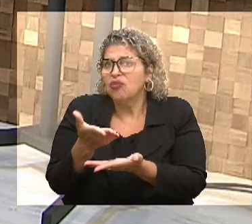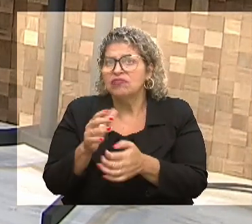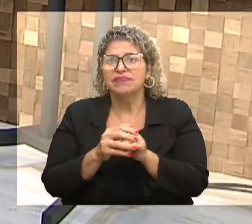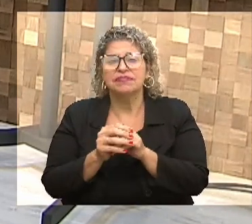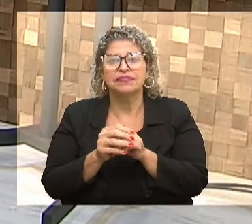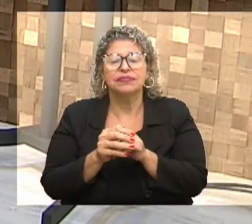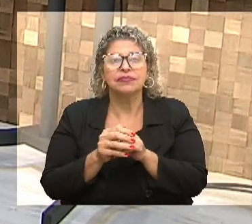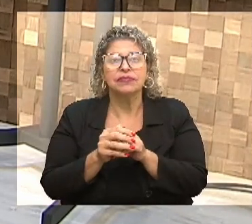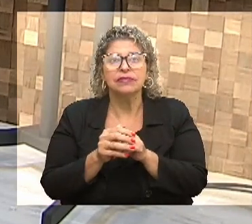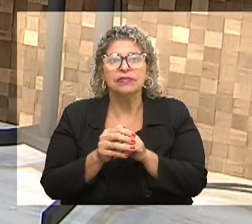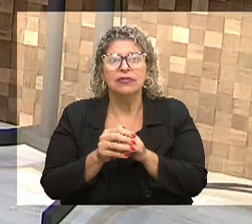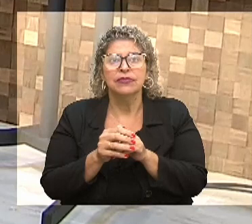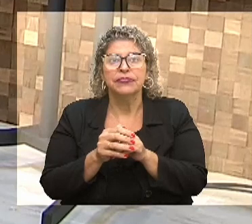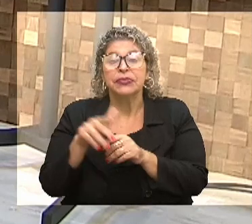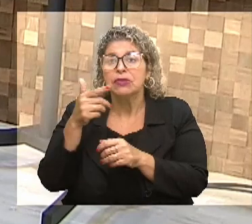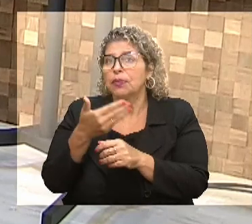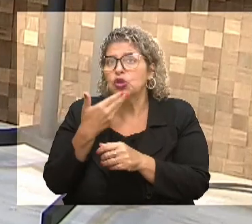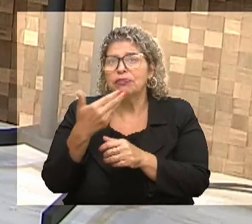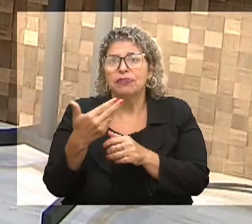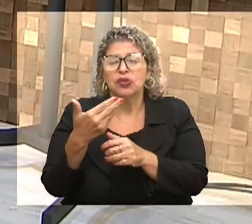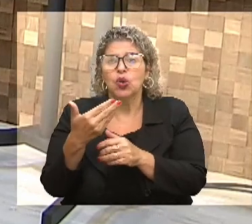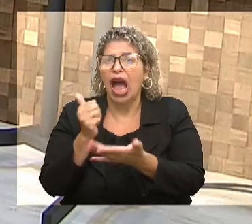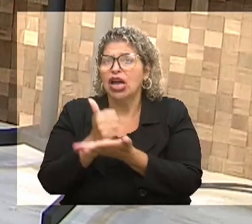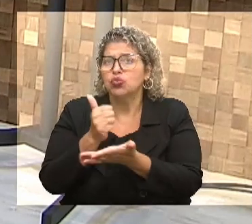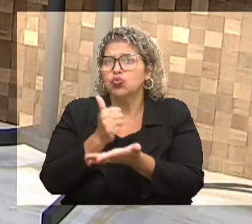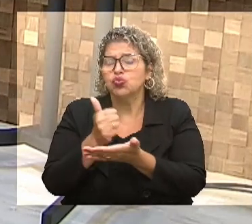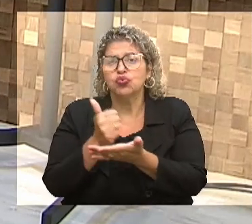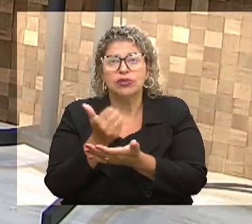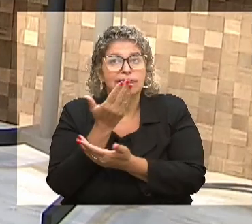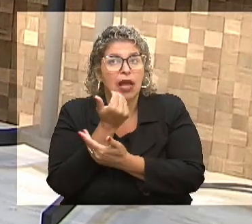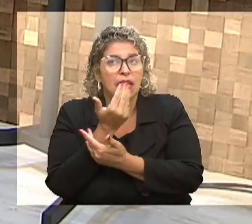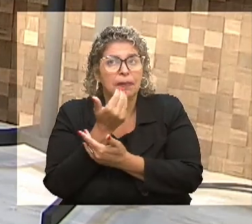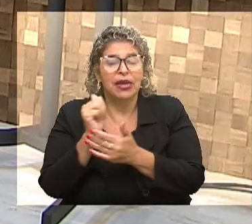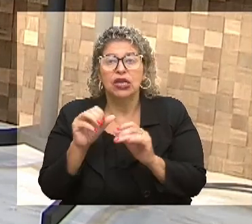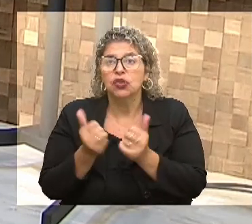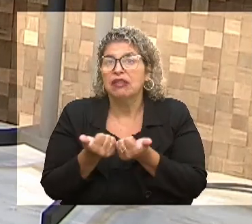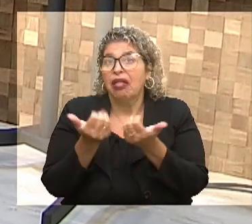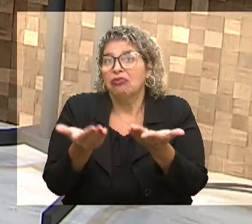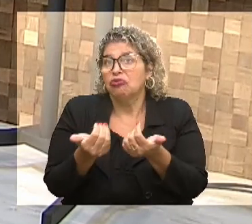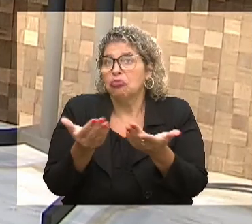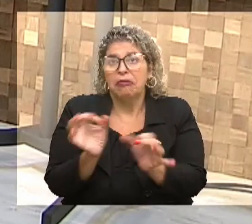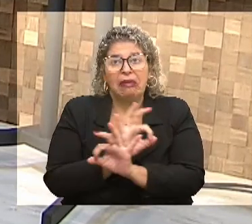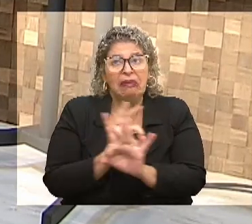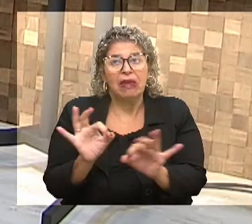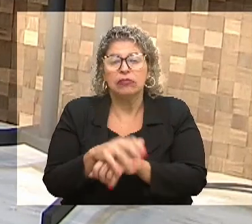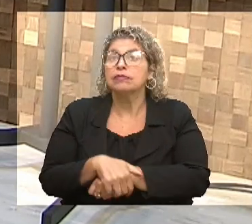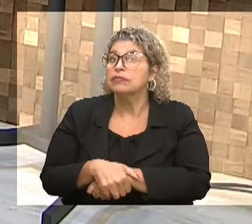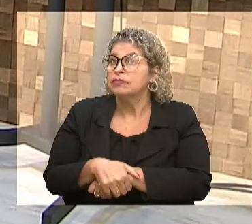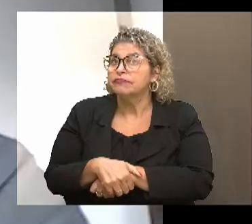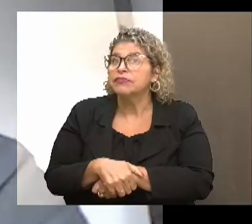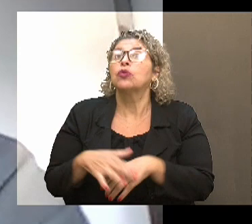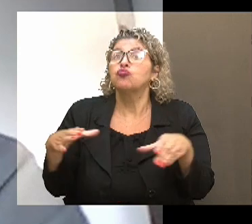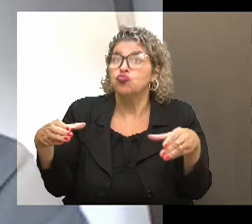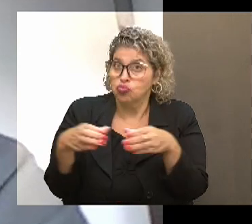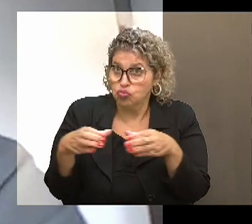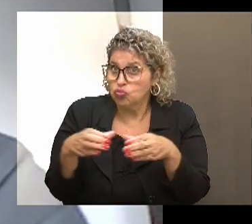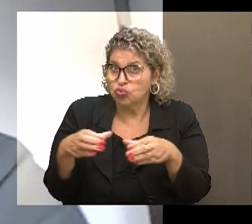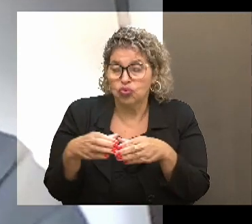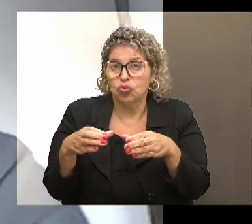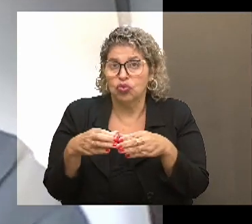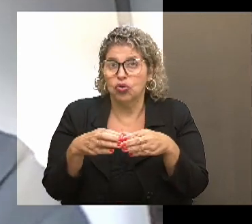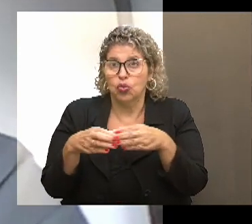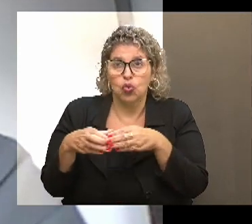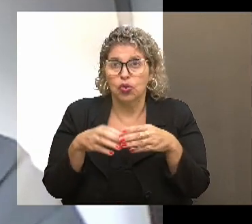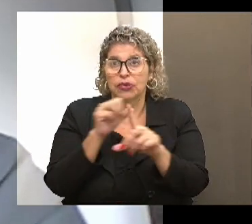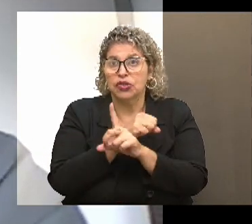tanto na aquisição de alimentos, quanto na distribuição? Não, nós somos um grupo totalmente formado